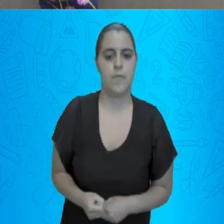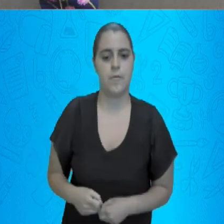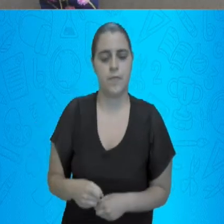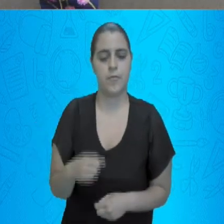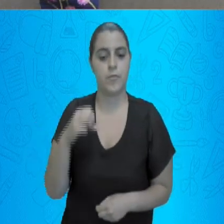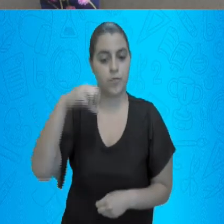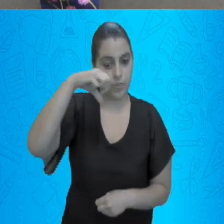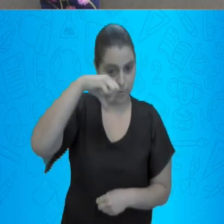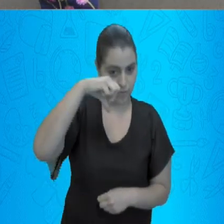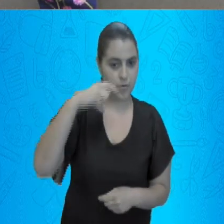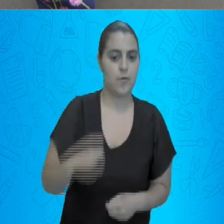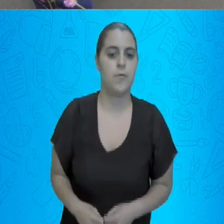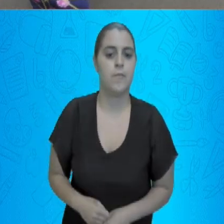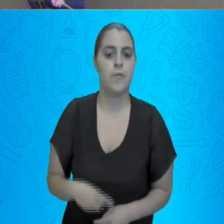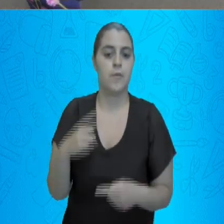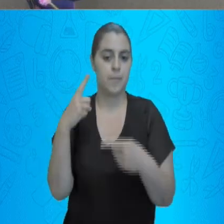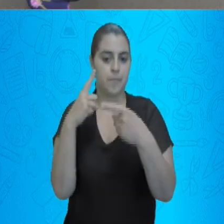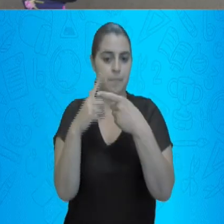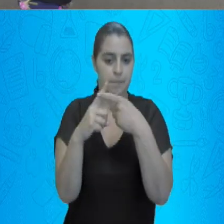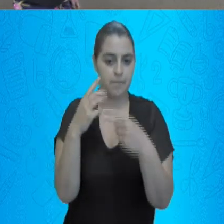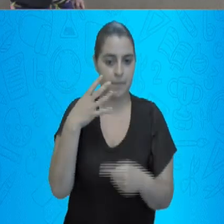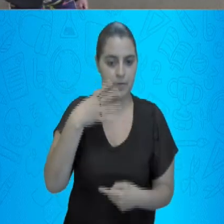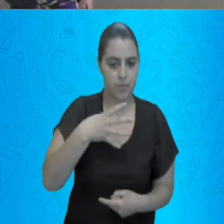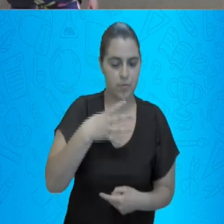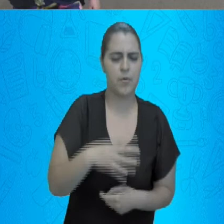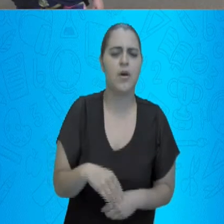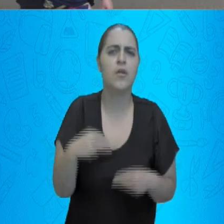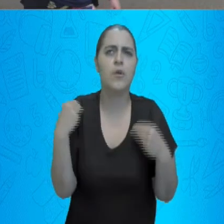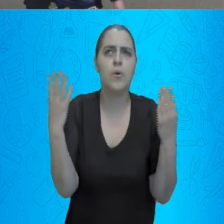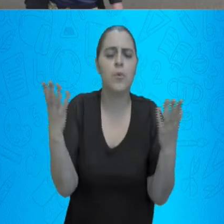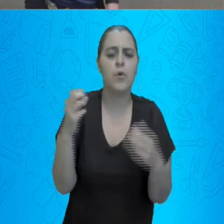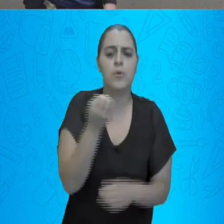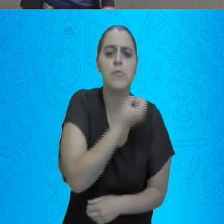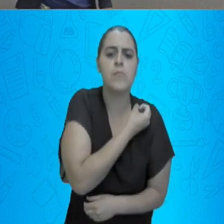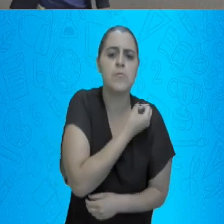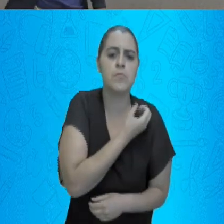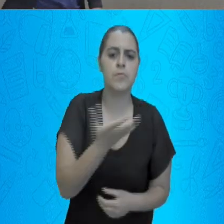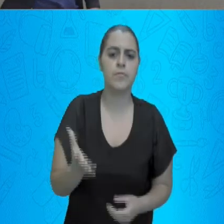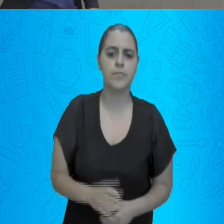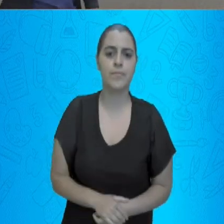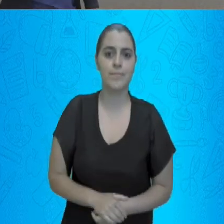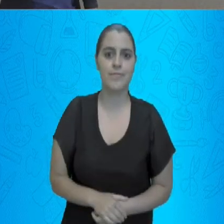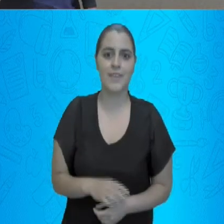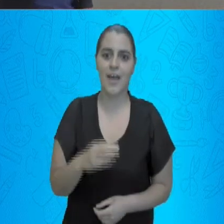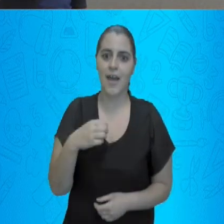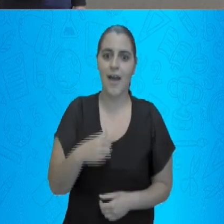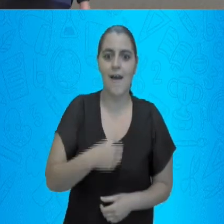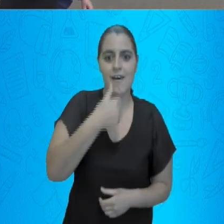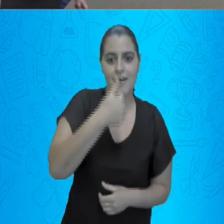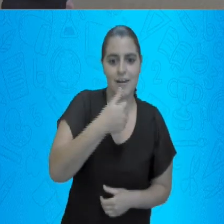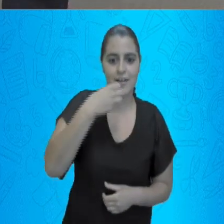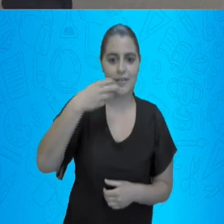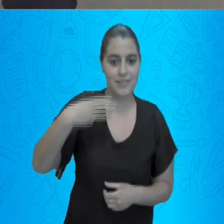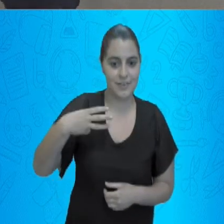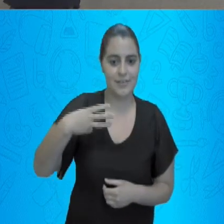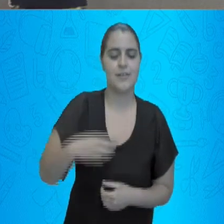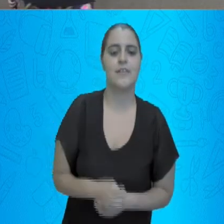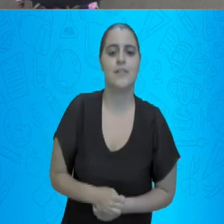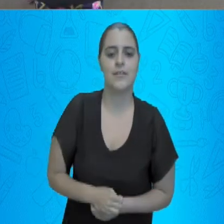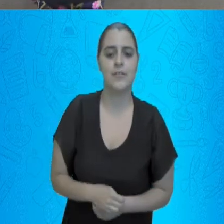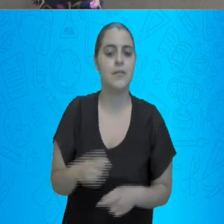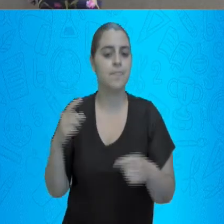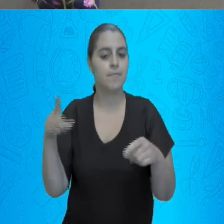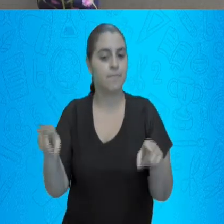9 mais o 4. Que número que vai dar aí? 13. O 13